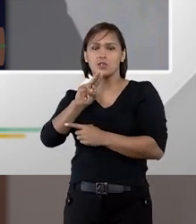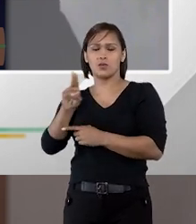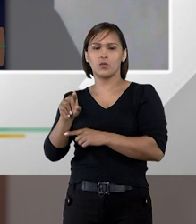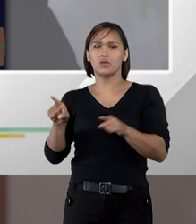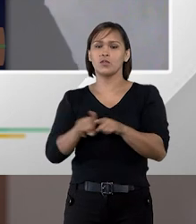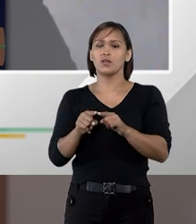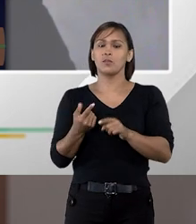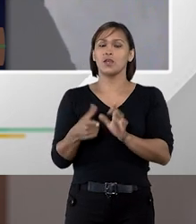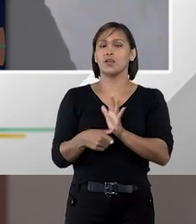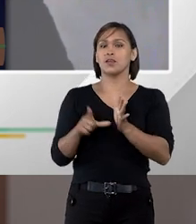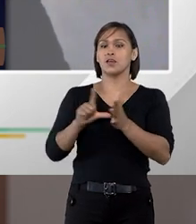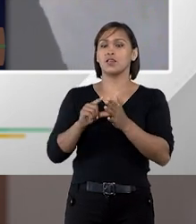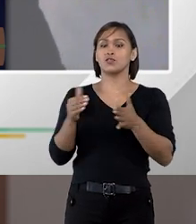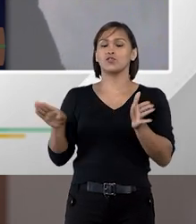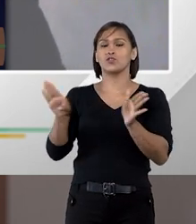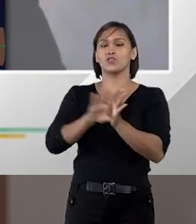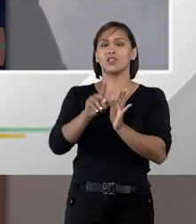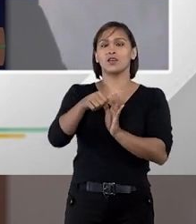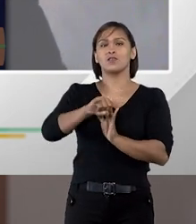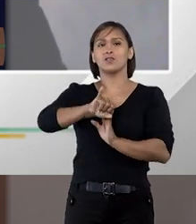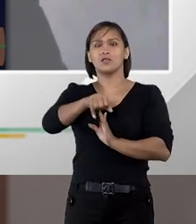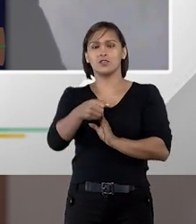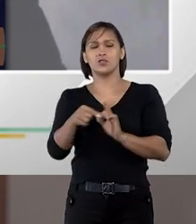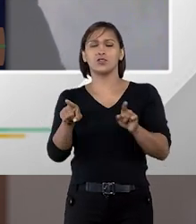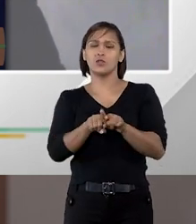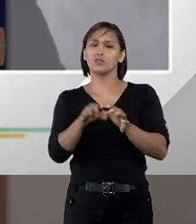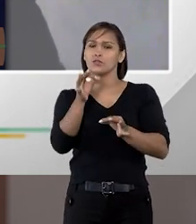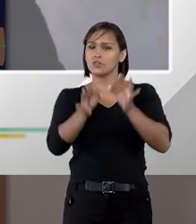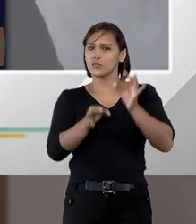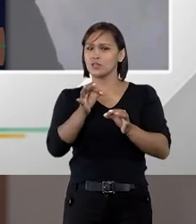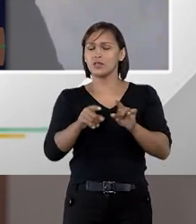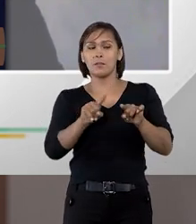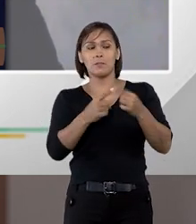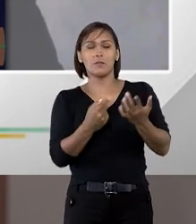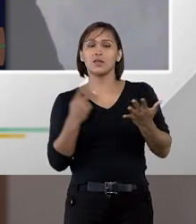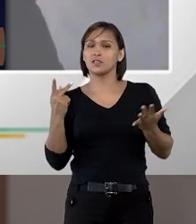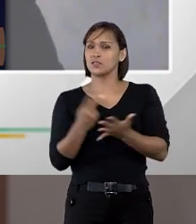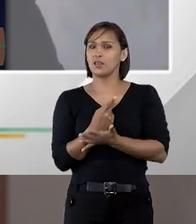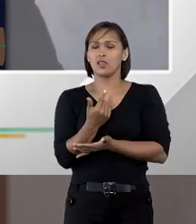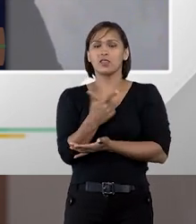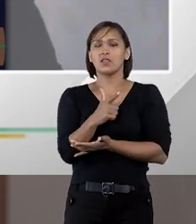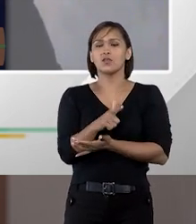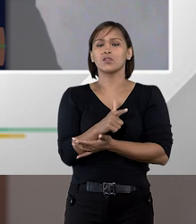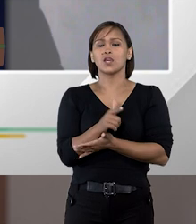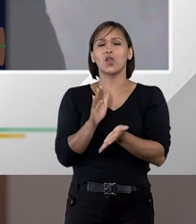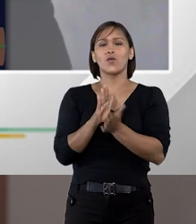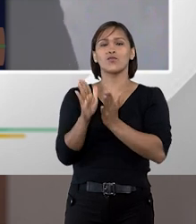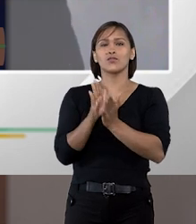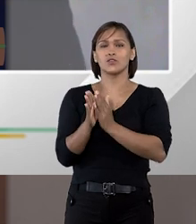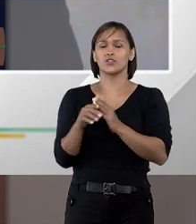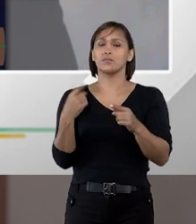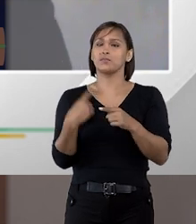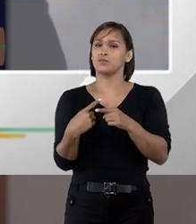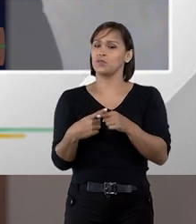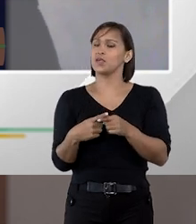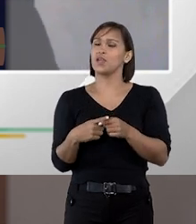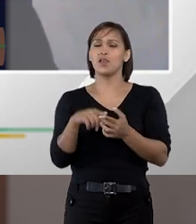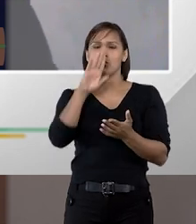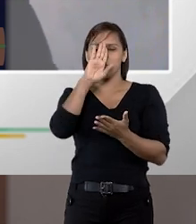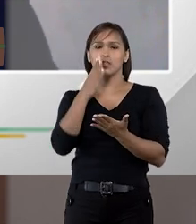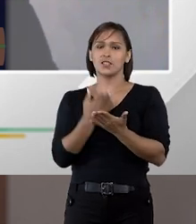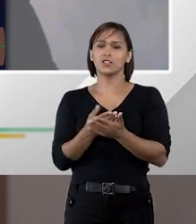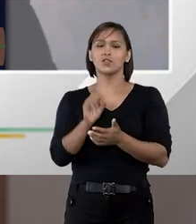antes de desaguar no poder judiciário mas o fato é que não há como escapar disso muito